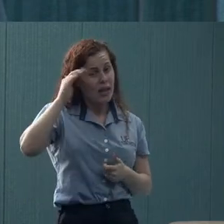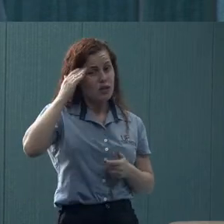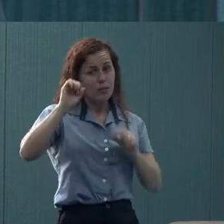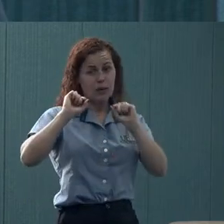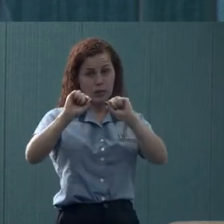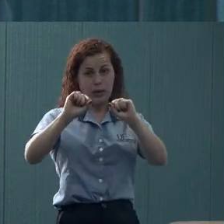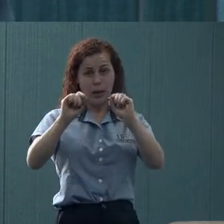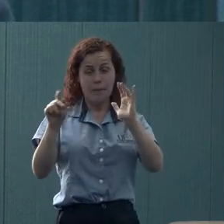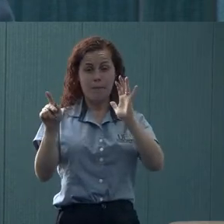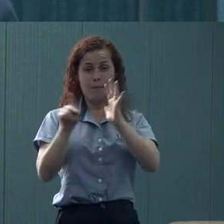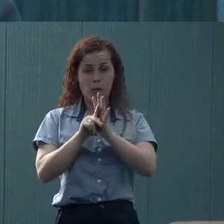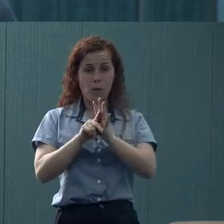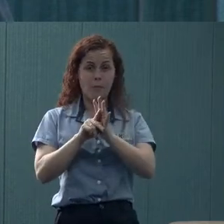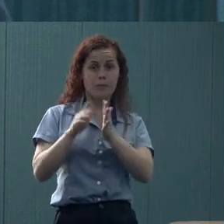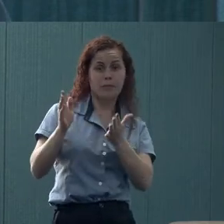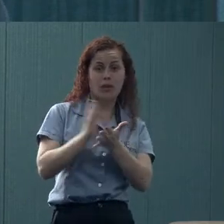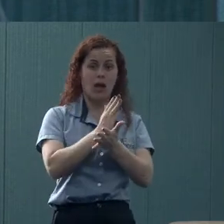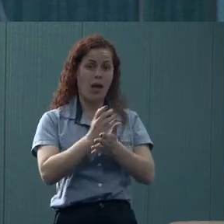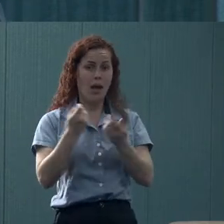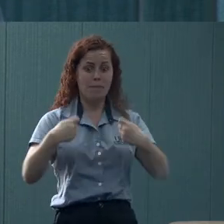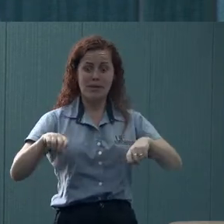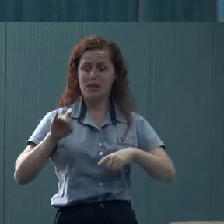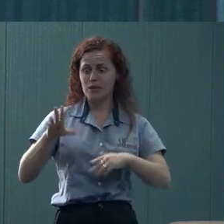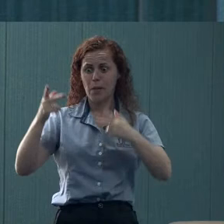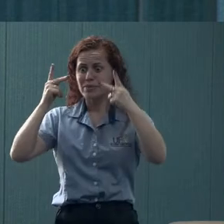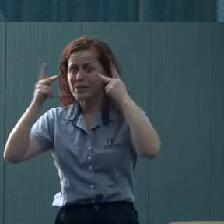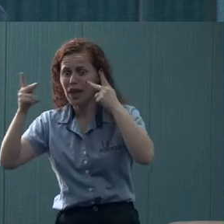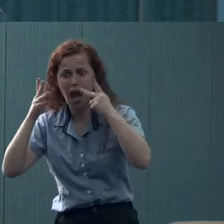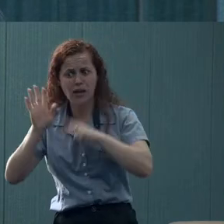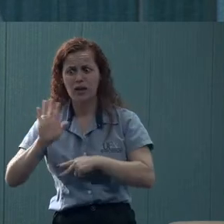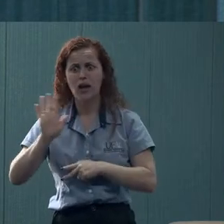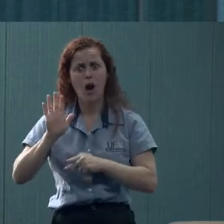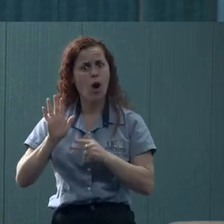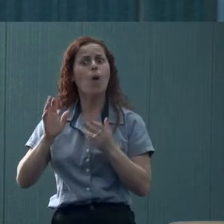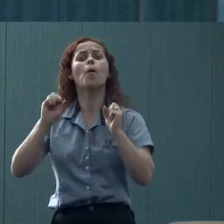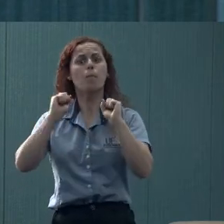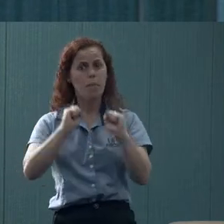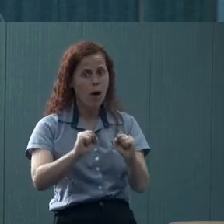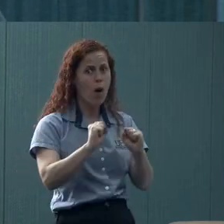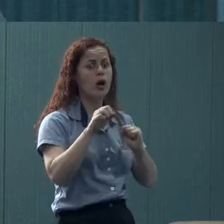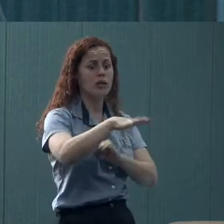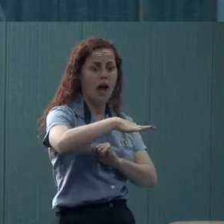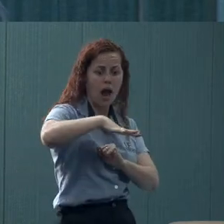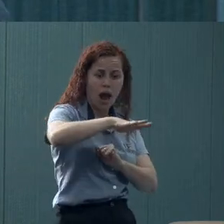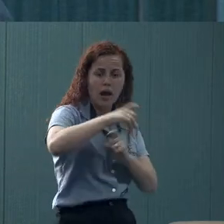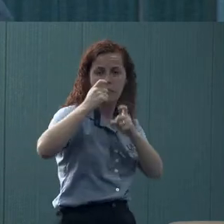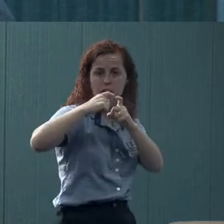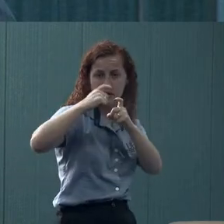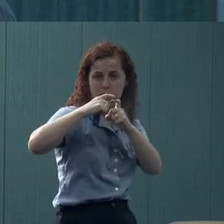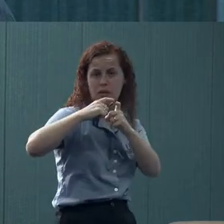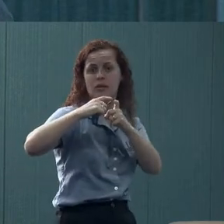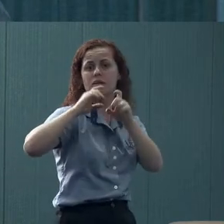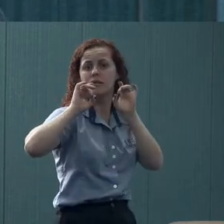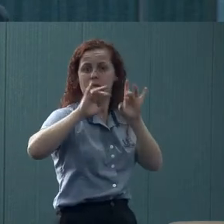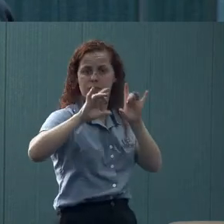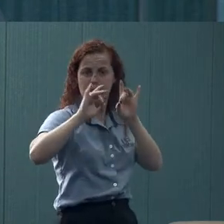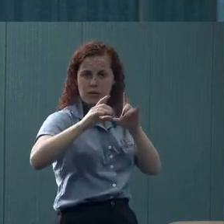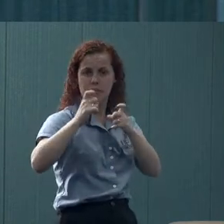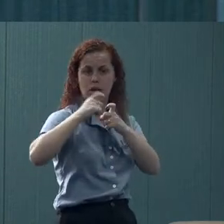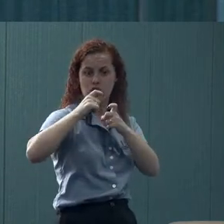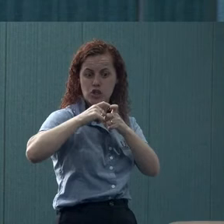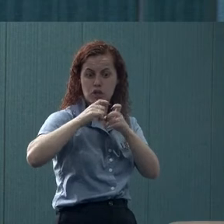que as questões, algumas questões, não precisam ser só com psiquiatra, podem ser com outras áreas da medicina, especialmente a medicina de